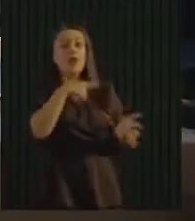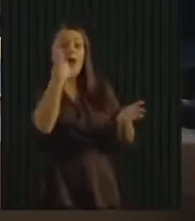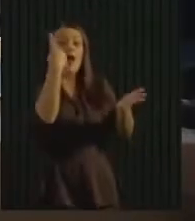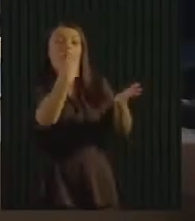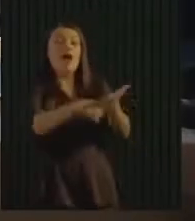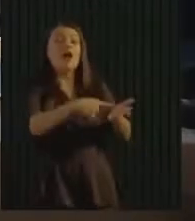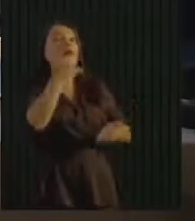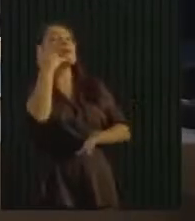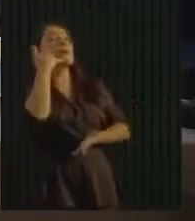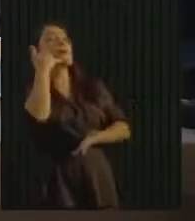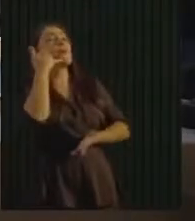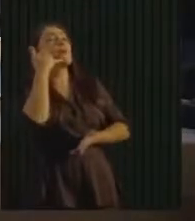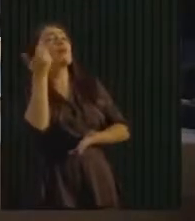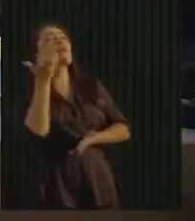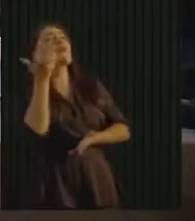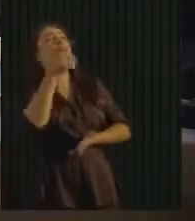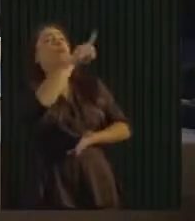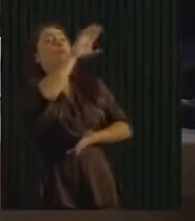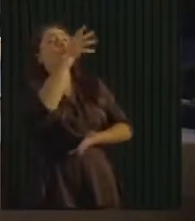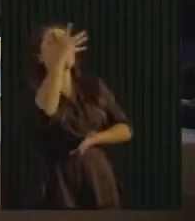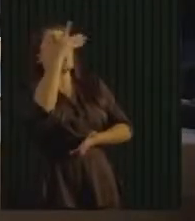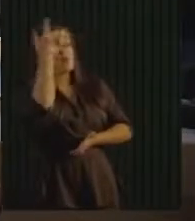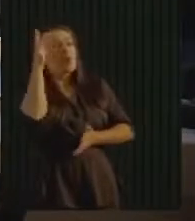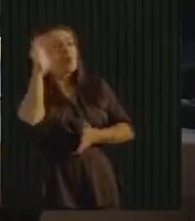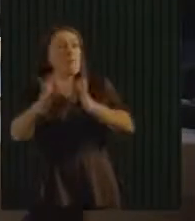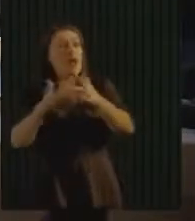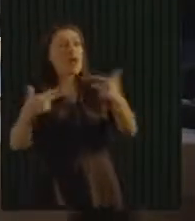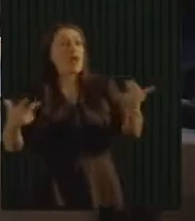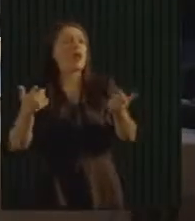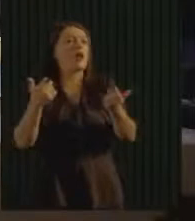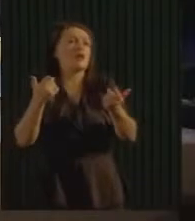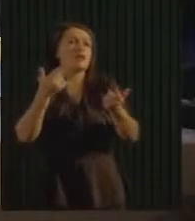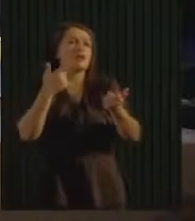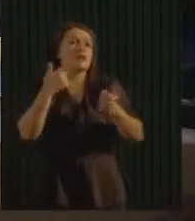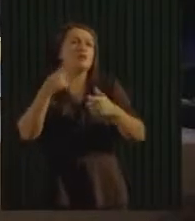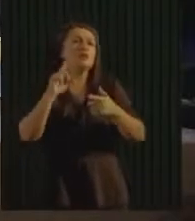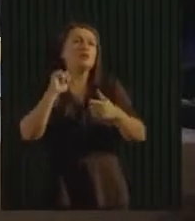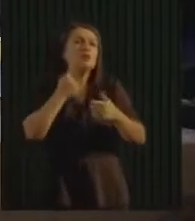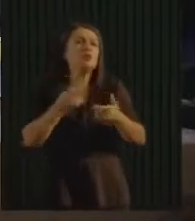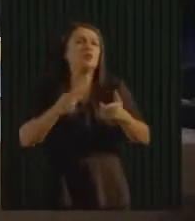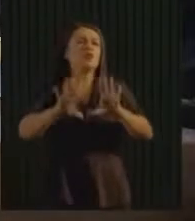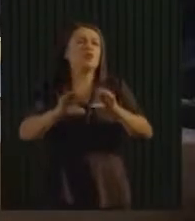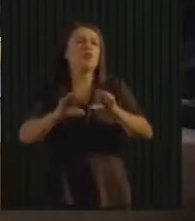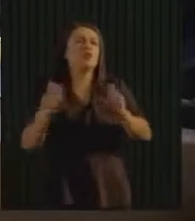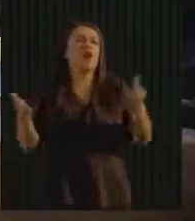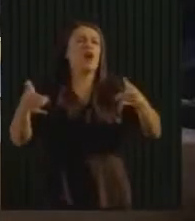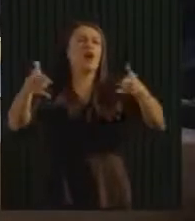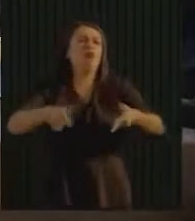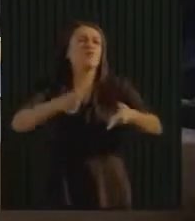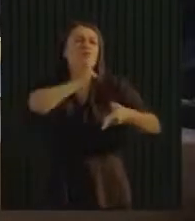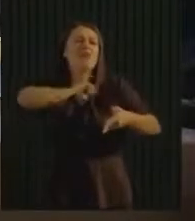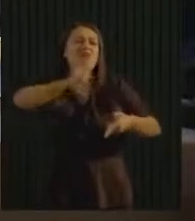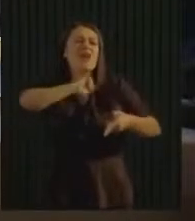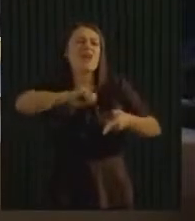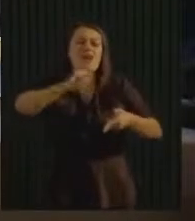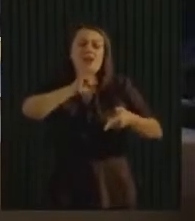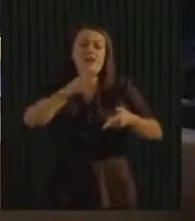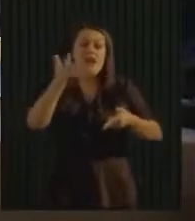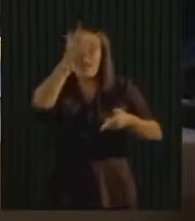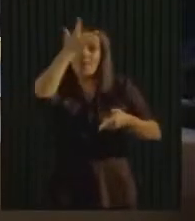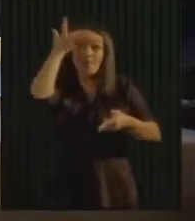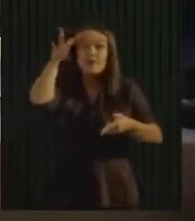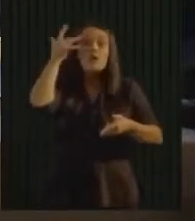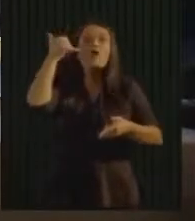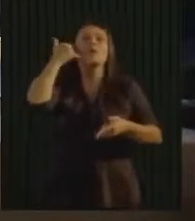agendamento, o pessoal liga para a gente, e a gente vai recolher móveis, eletrodomésticos, restos de construção, para evitar aqueles